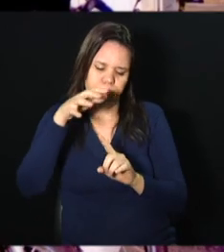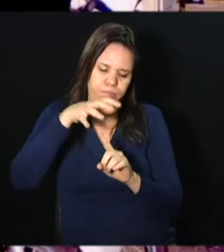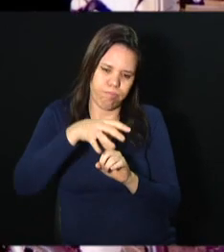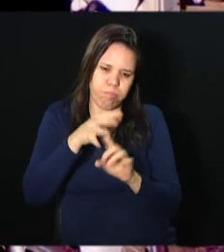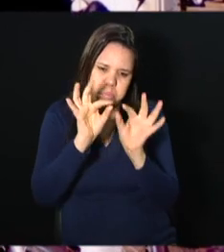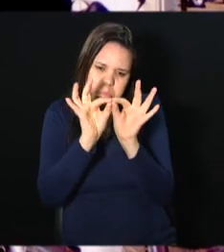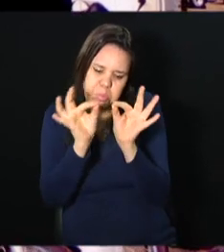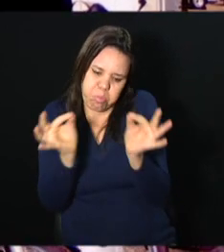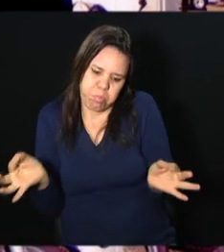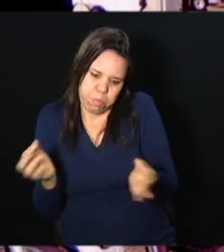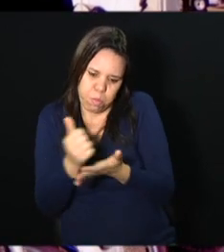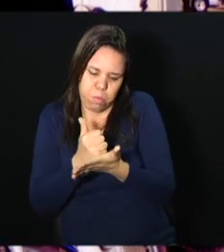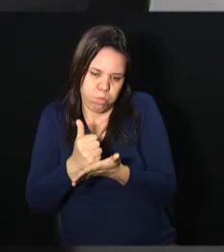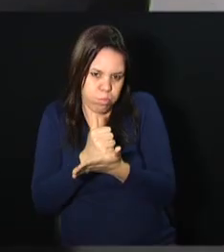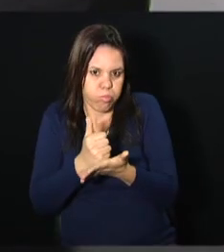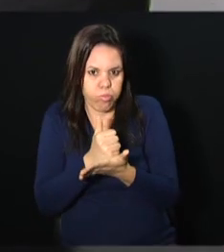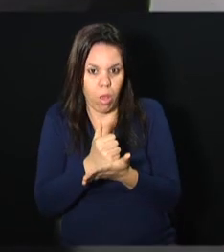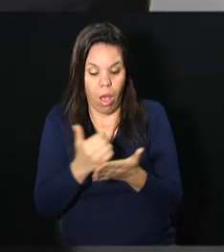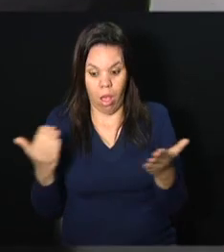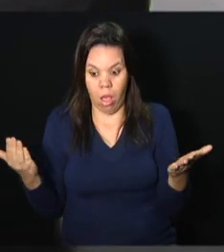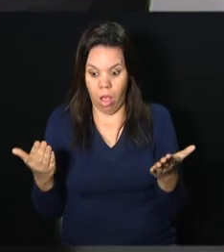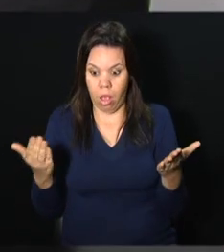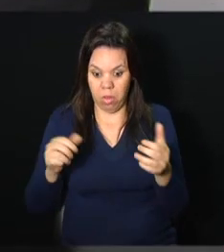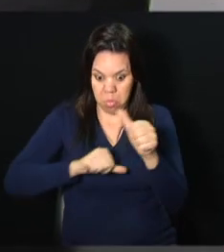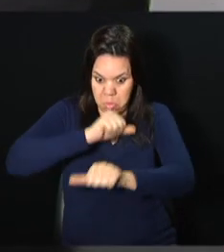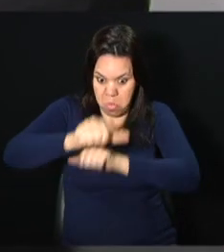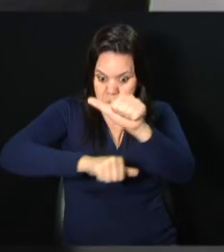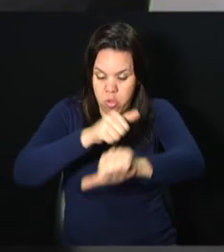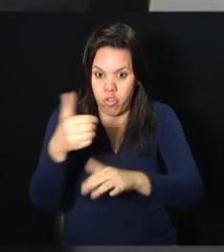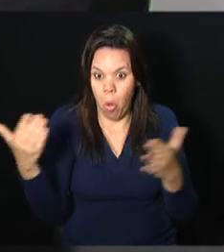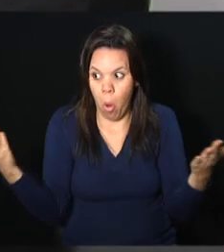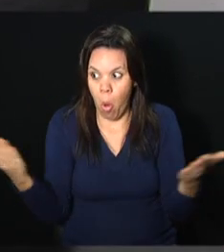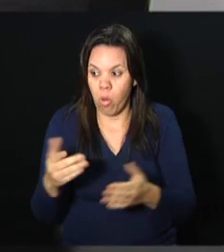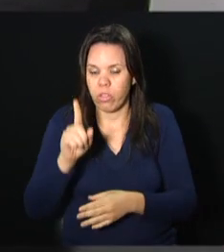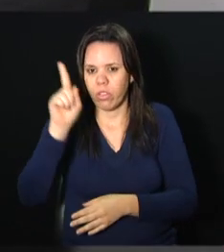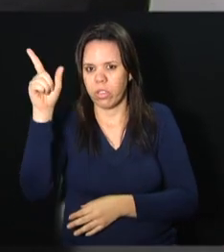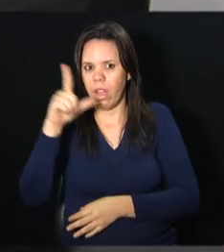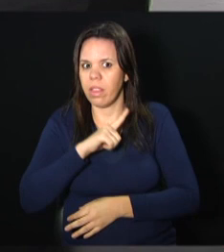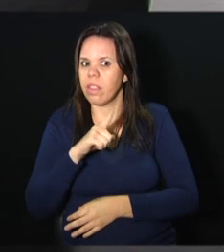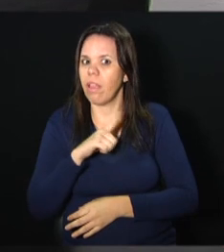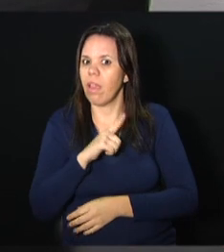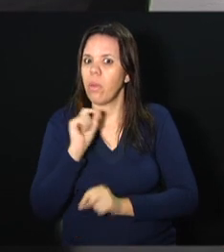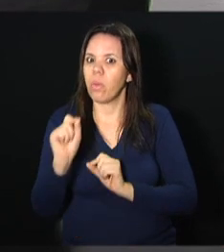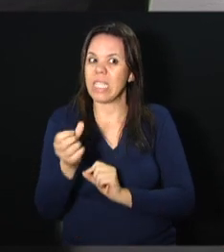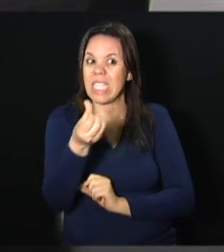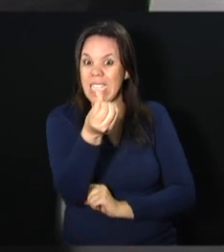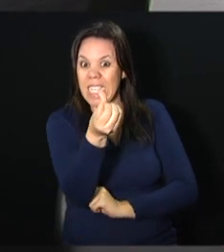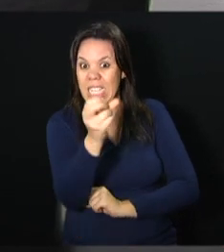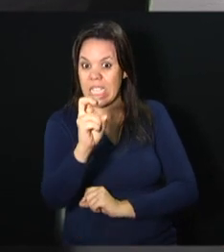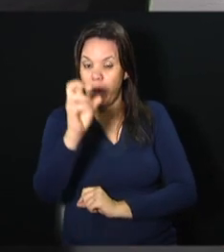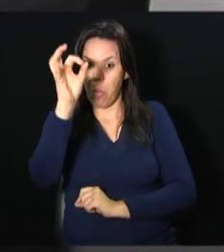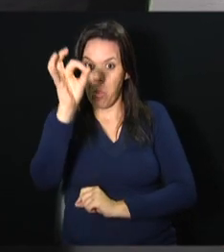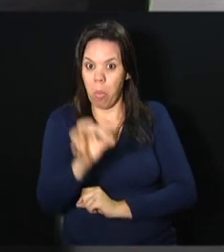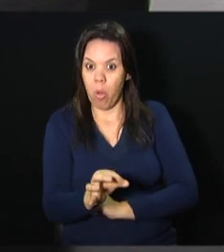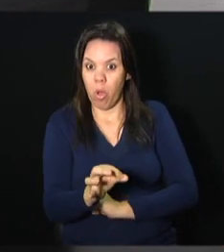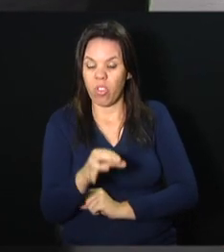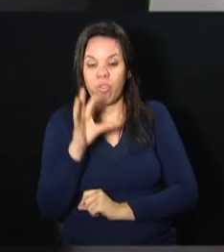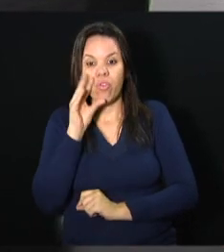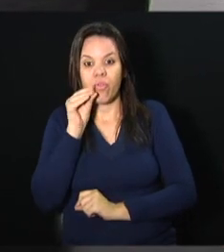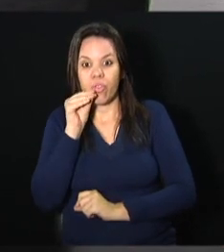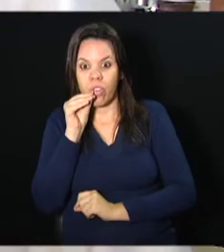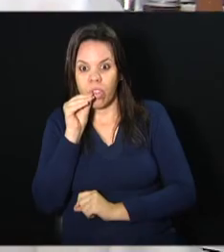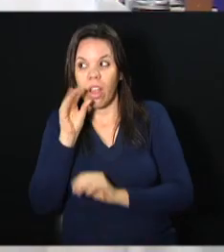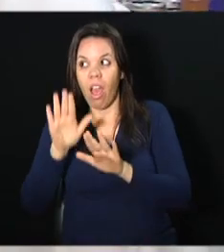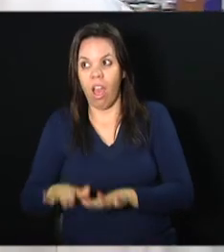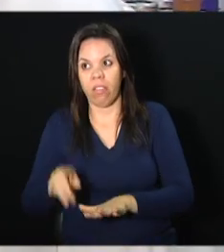farmácia pequenininha. E lá agora nós temos, hoje lá, praticamente 65% dos nossos funcionários